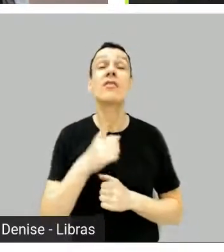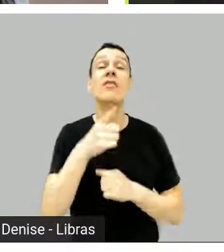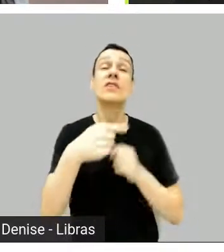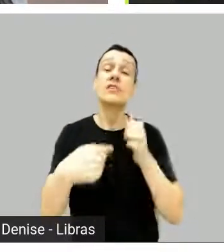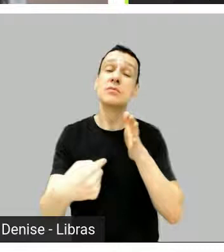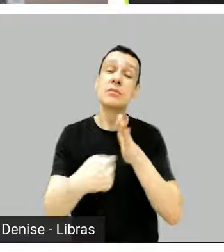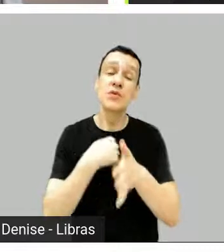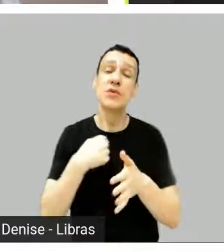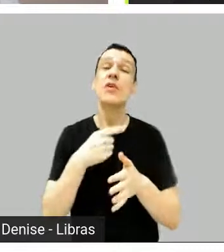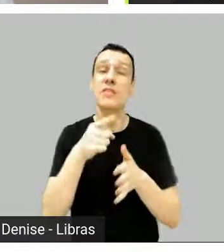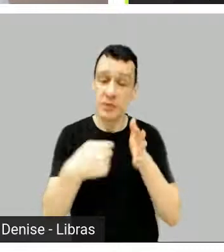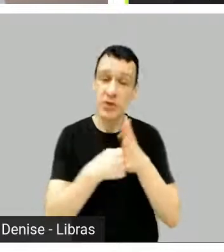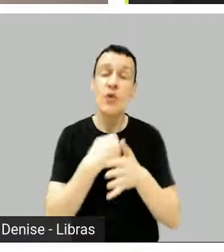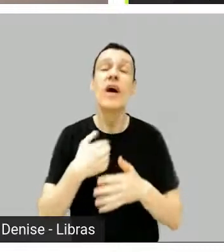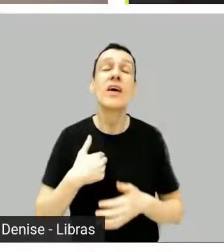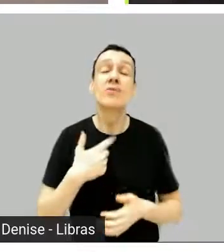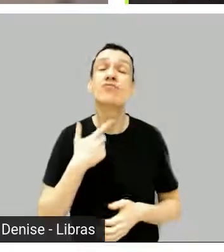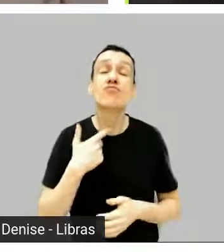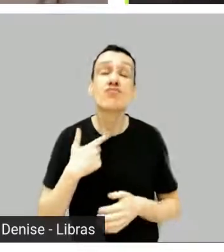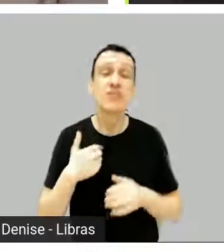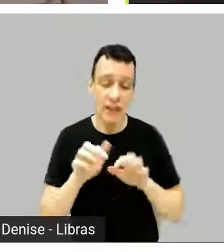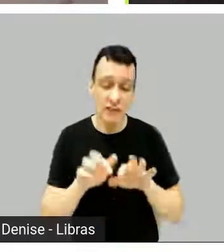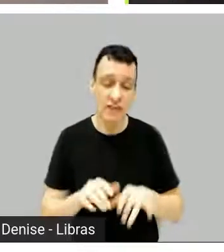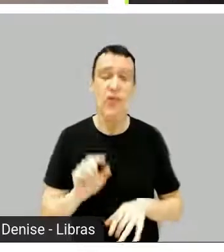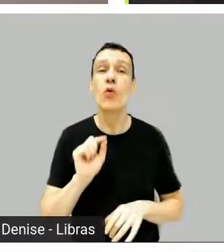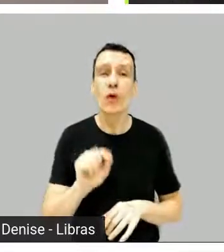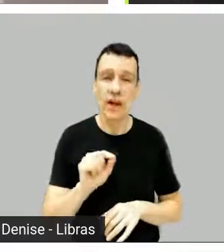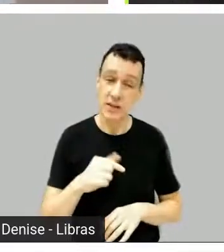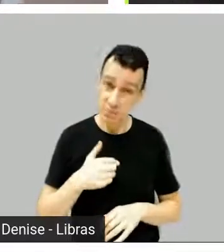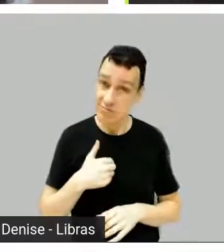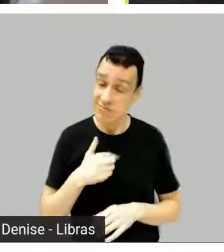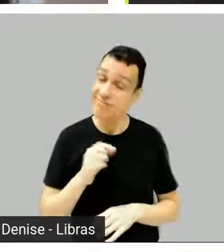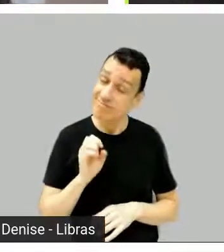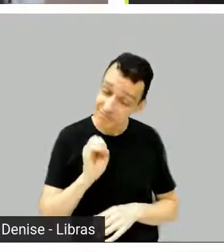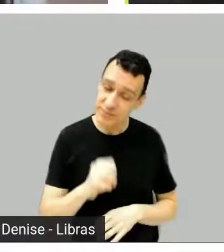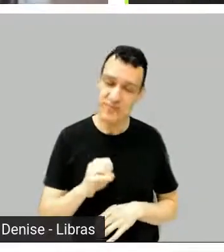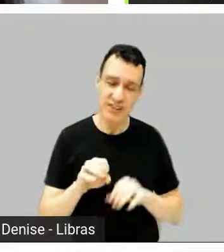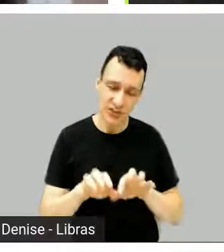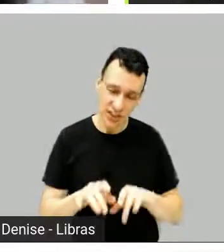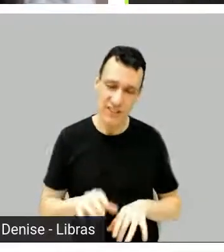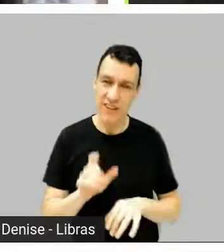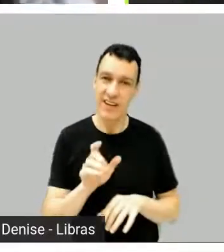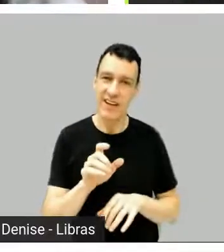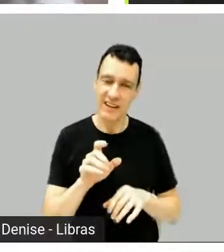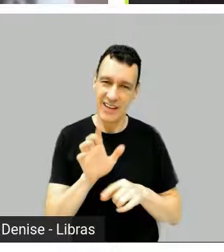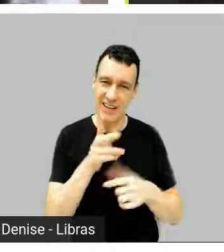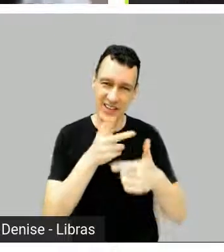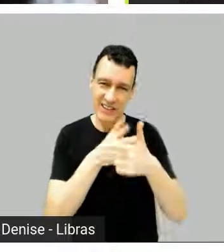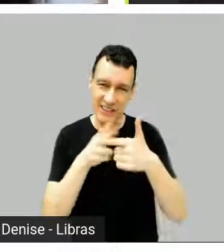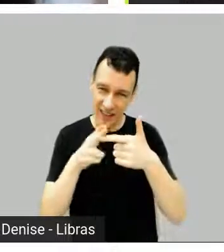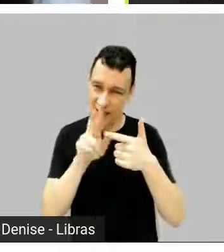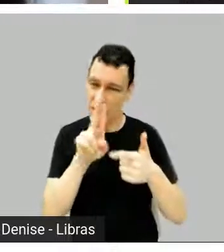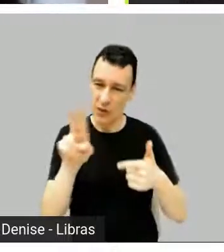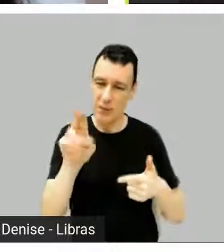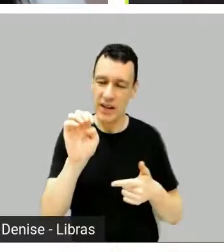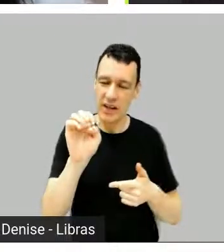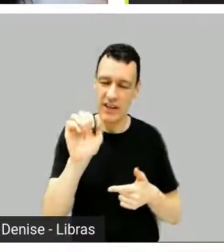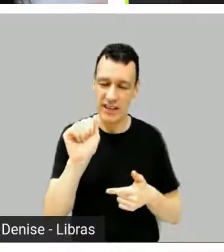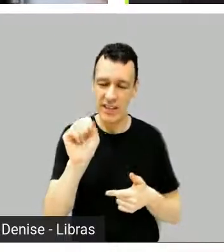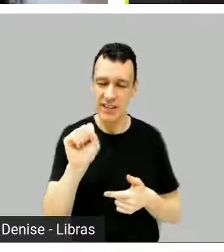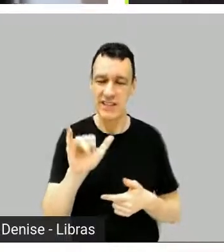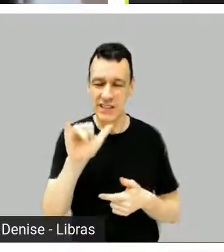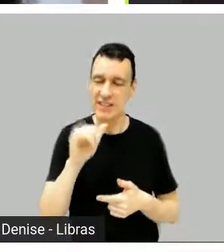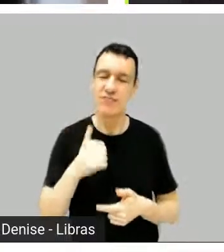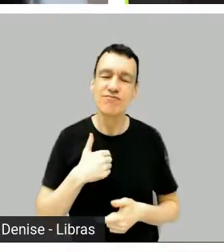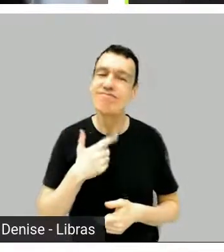Easy, adoraria. É tudo que eu queria escrever na minha vida. Ah, que legal. É, pô, legal,